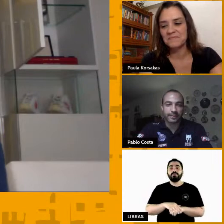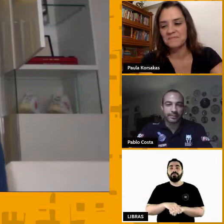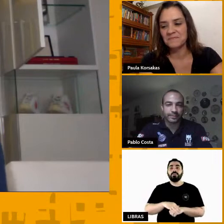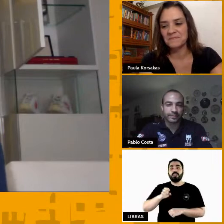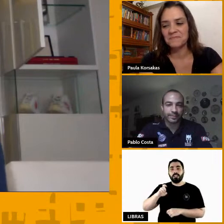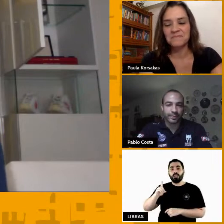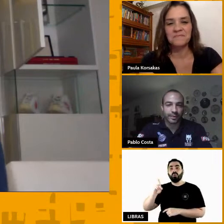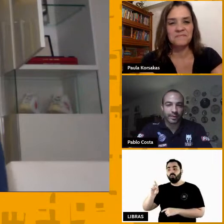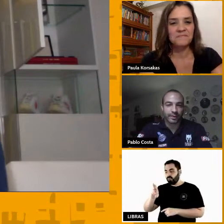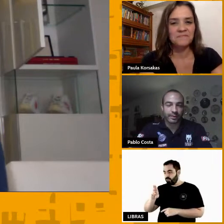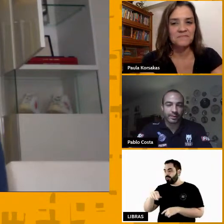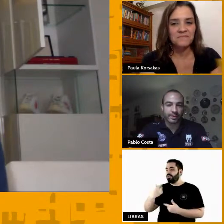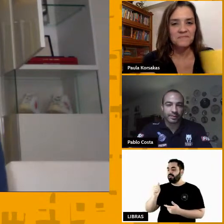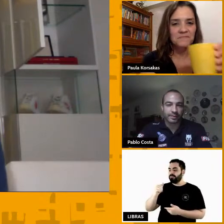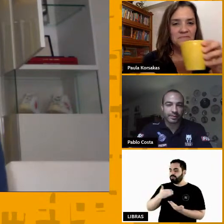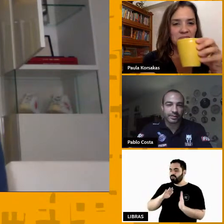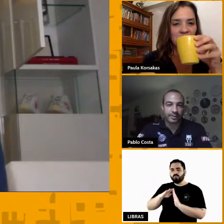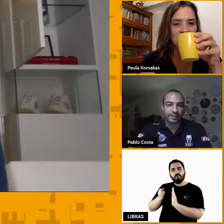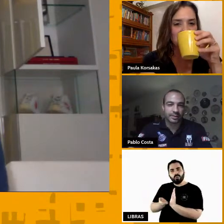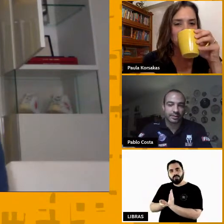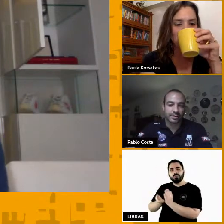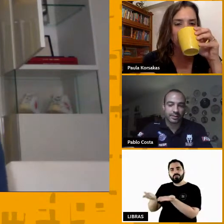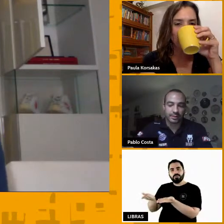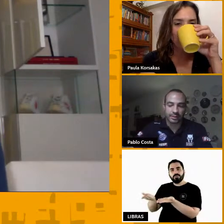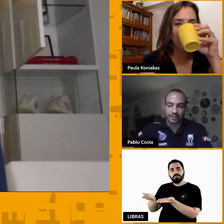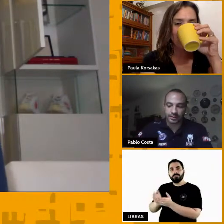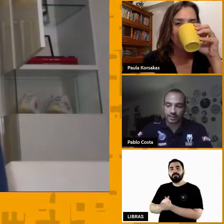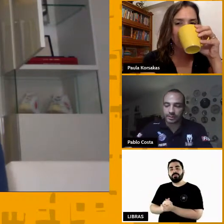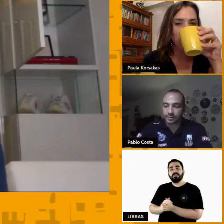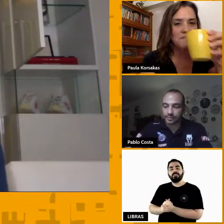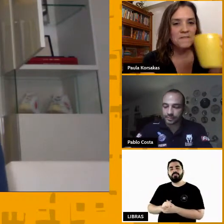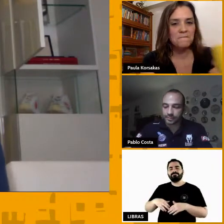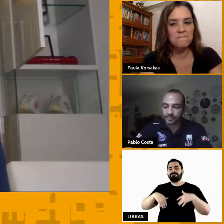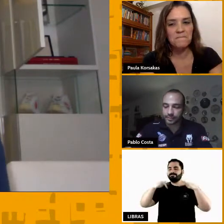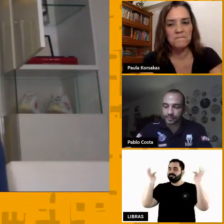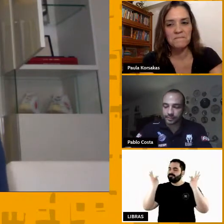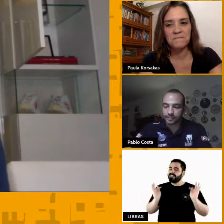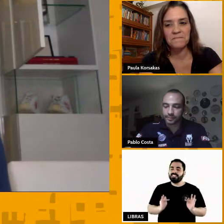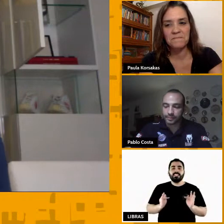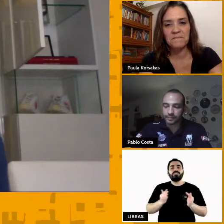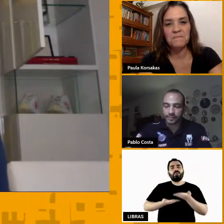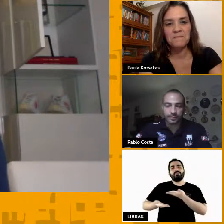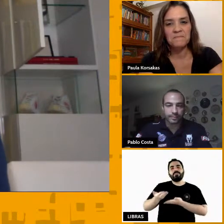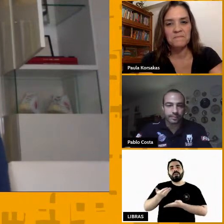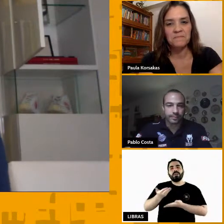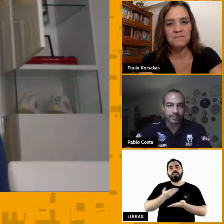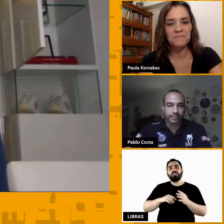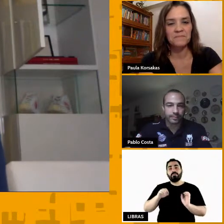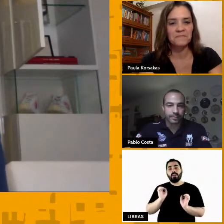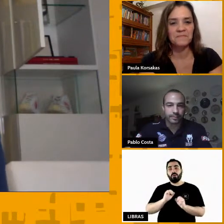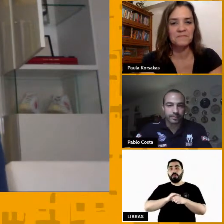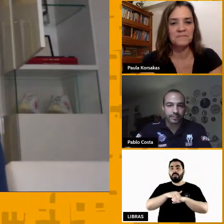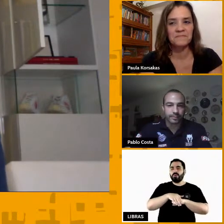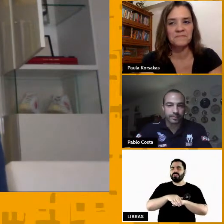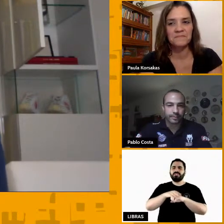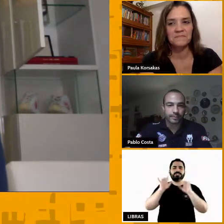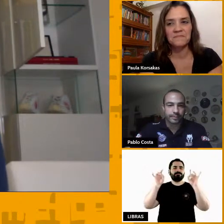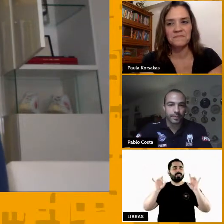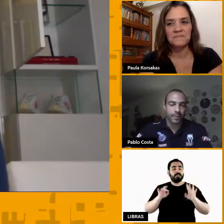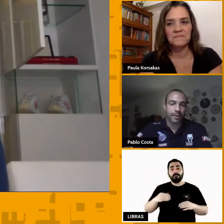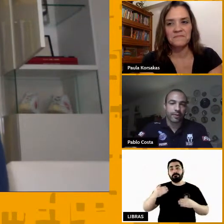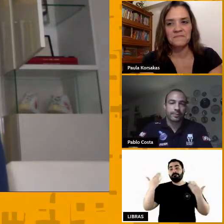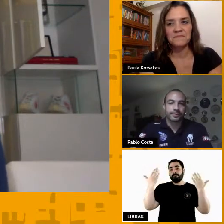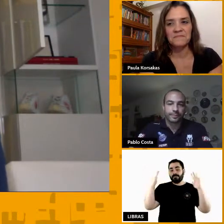Pabllo, Paula. Que alegria a gente poder estar compartilhando uma noite tão especial. Parabéns, Edu e ao SESC, pelo projeto